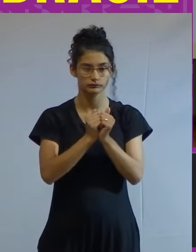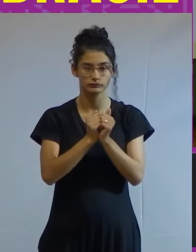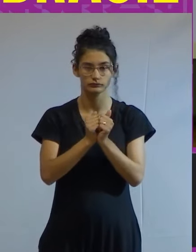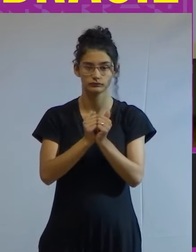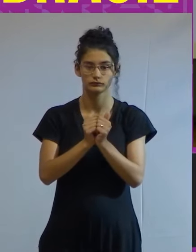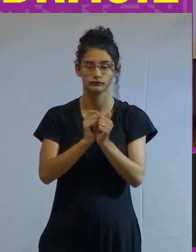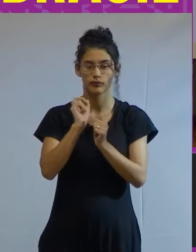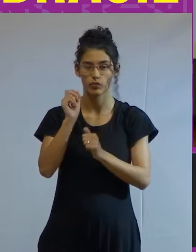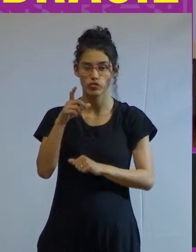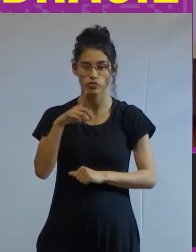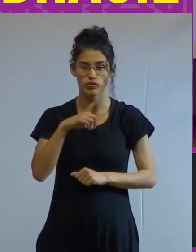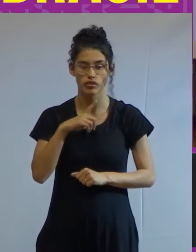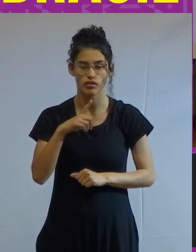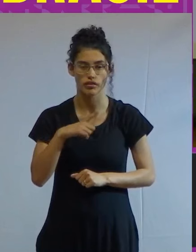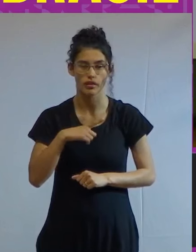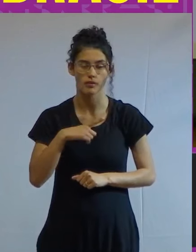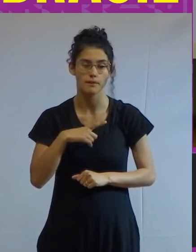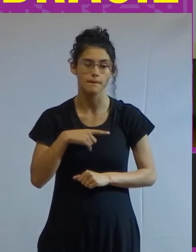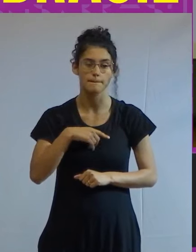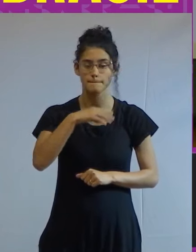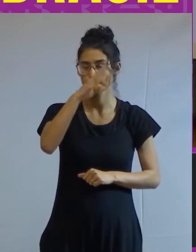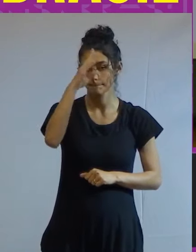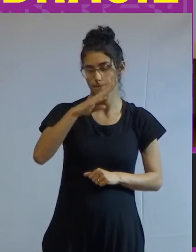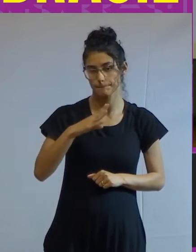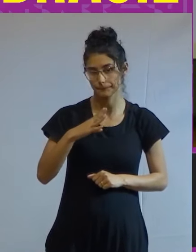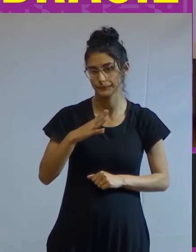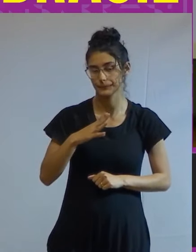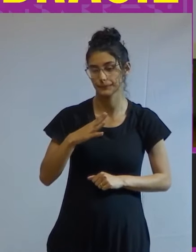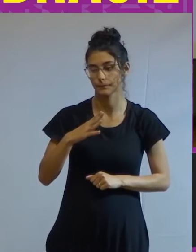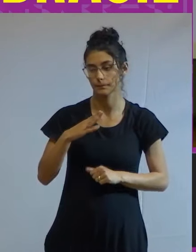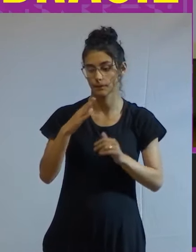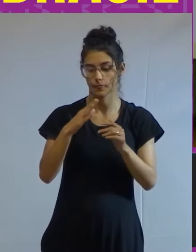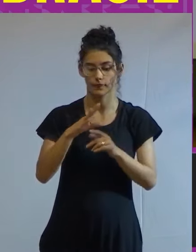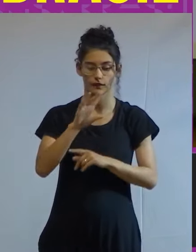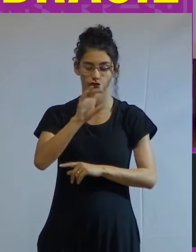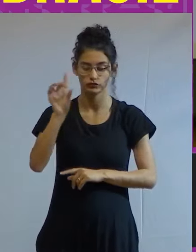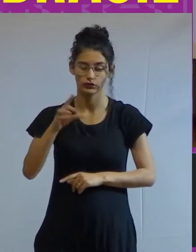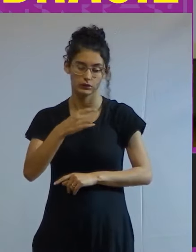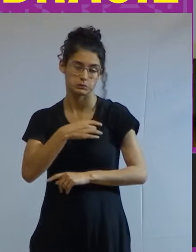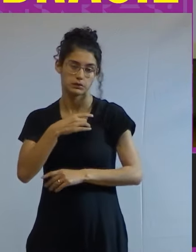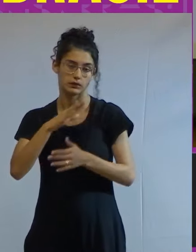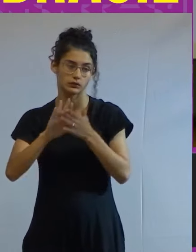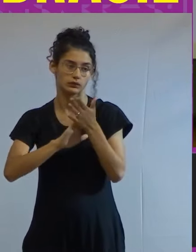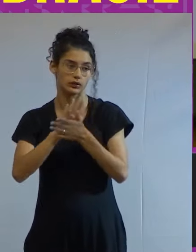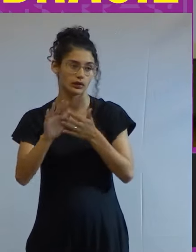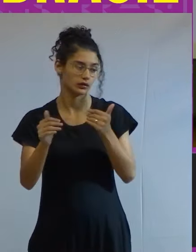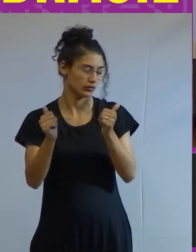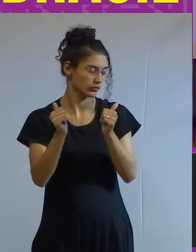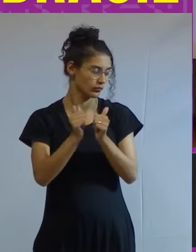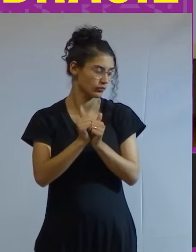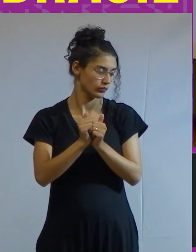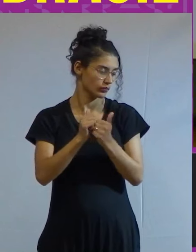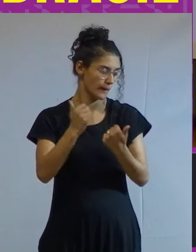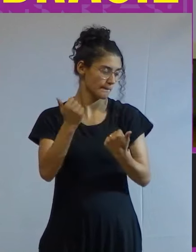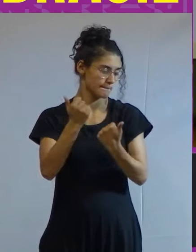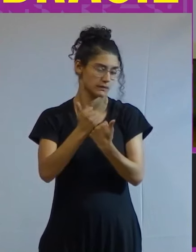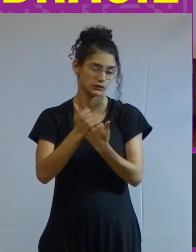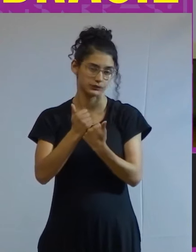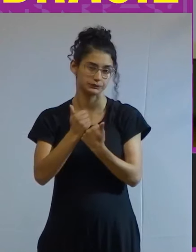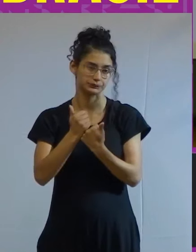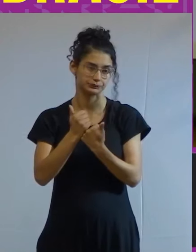tem no caso brasileiro a direita sem medo como seu seu sustentáculo